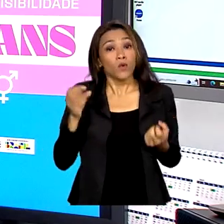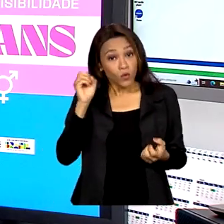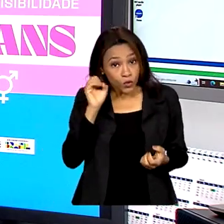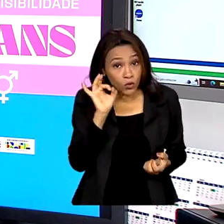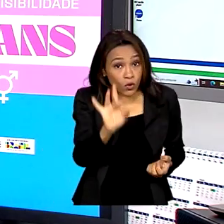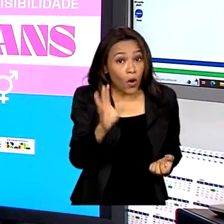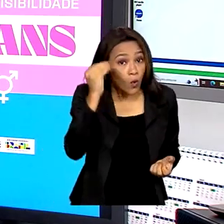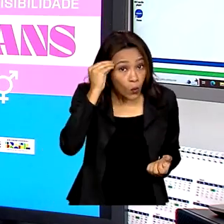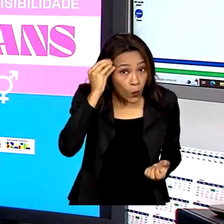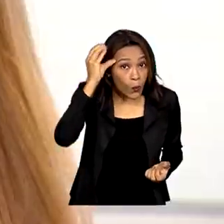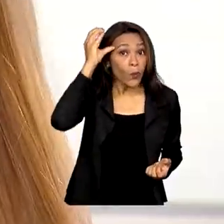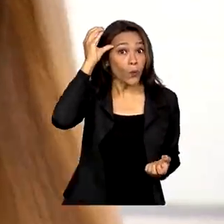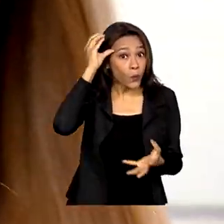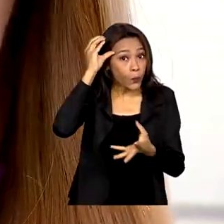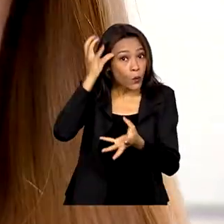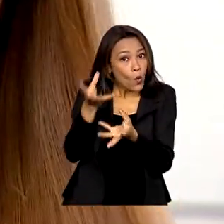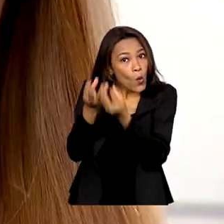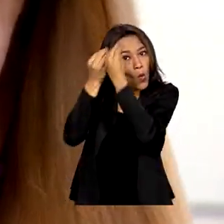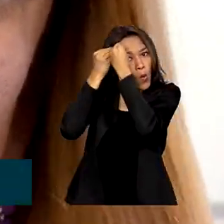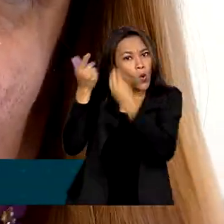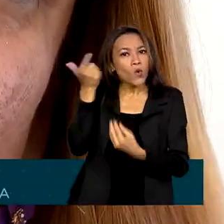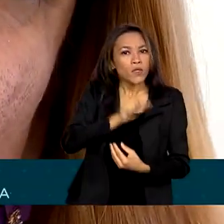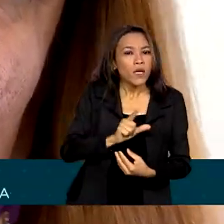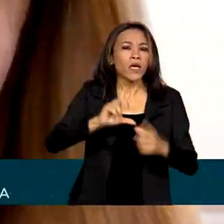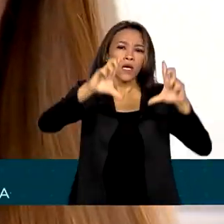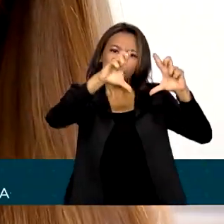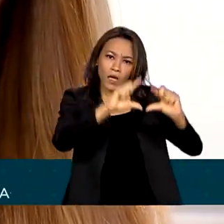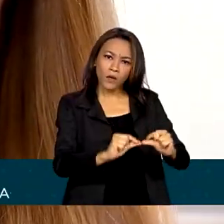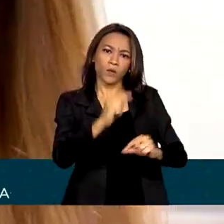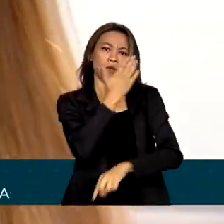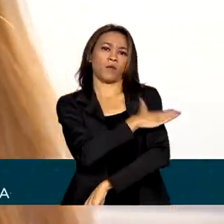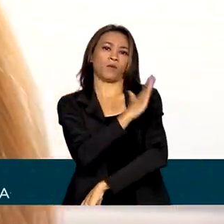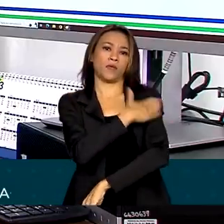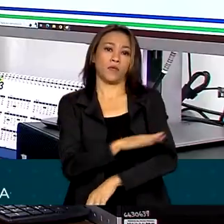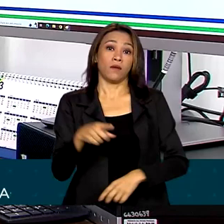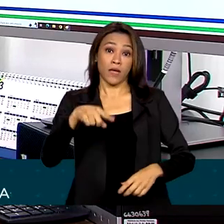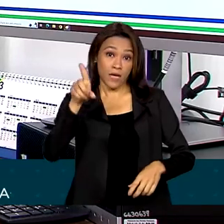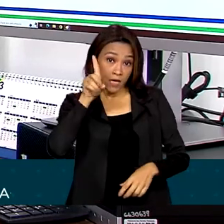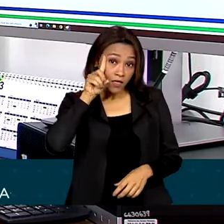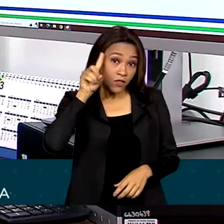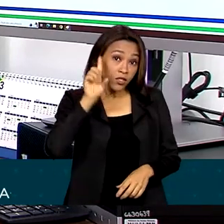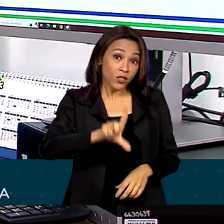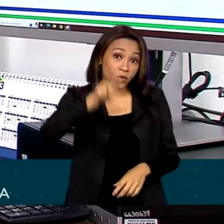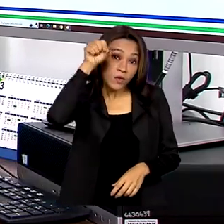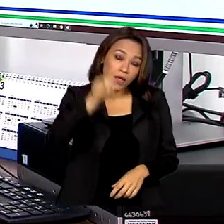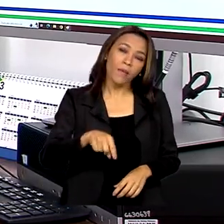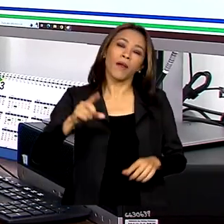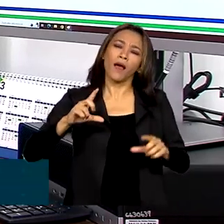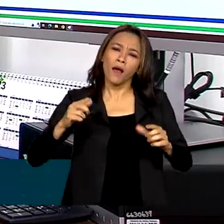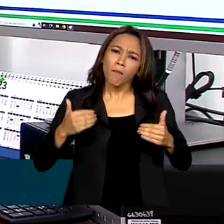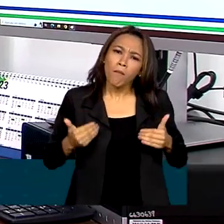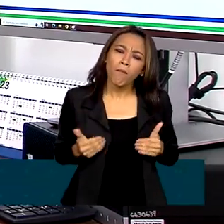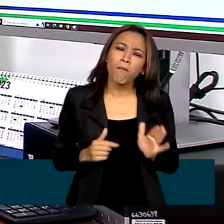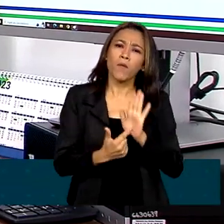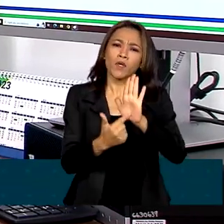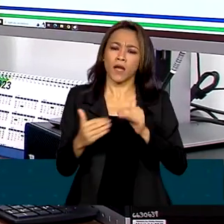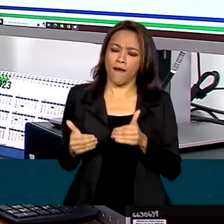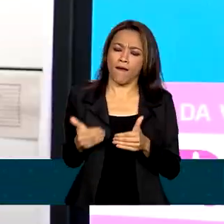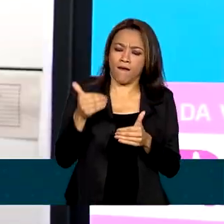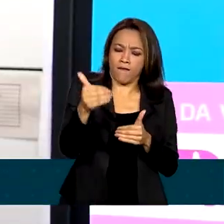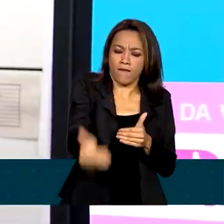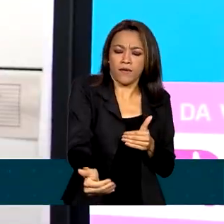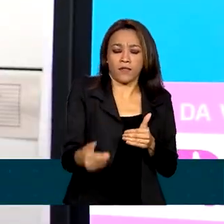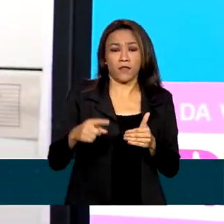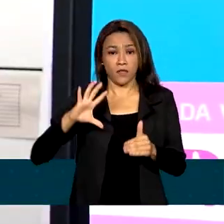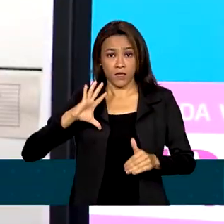pode diminuir o preconceito, né? A data também existe para celebrar avanços, como a decisão da OMS de que transexualidade